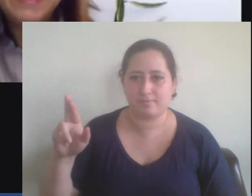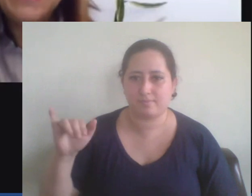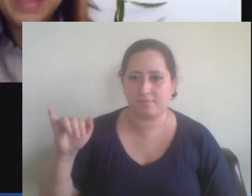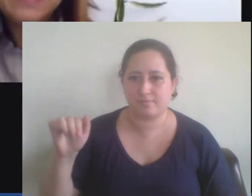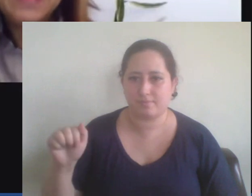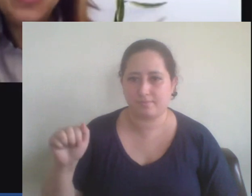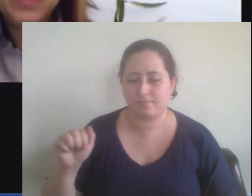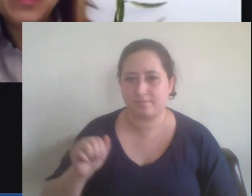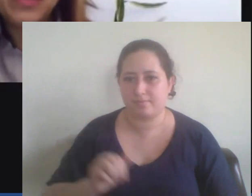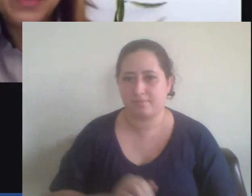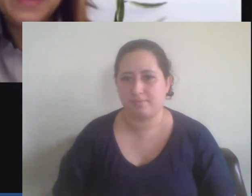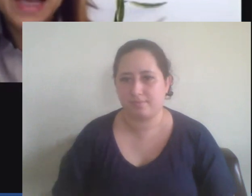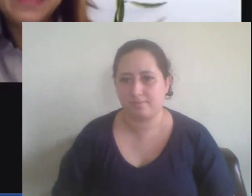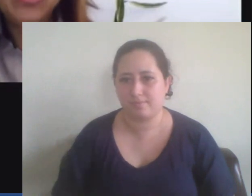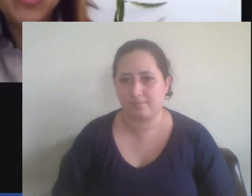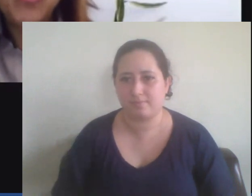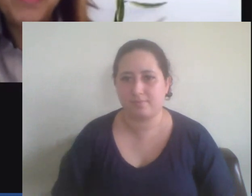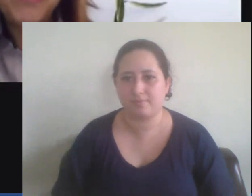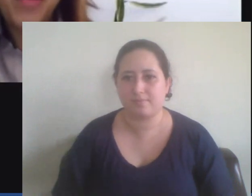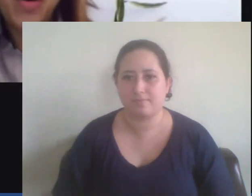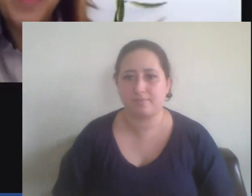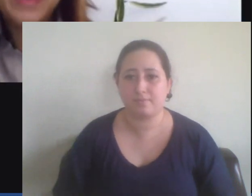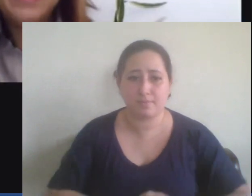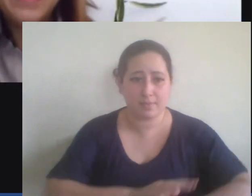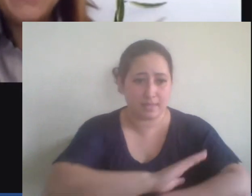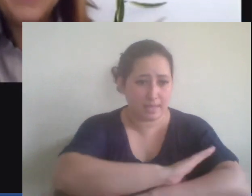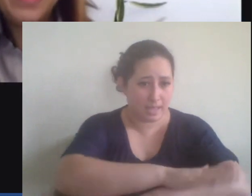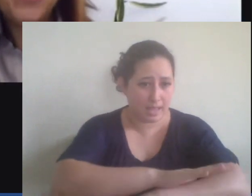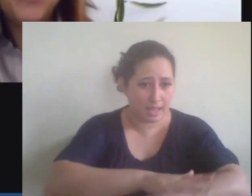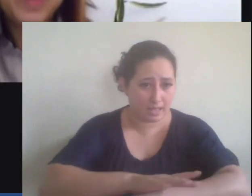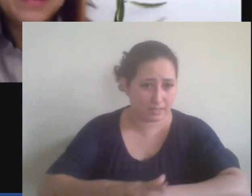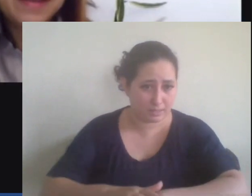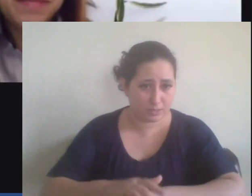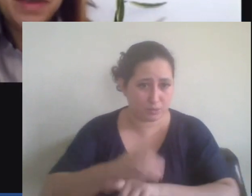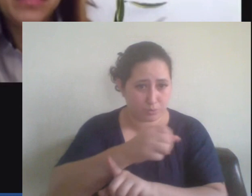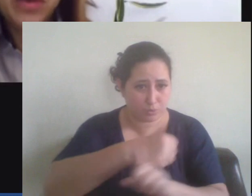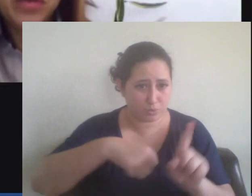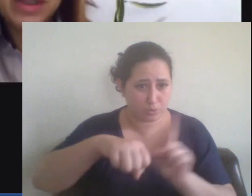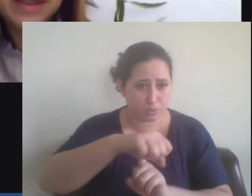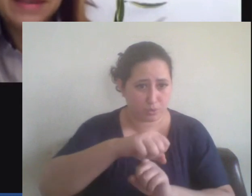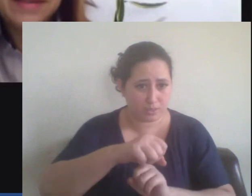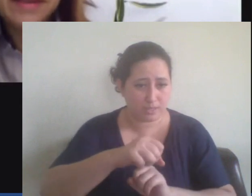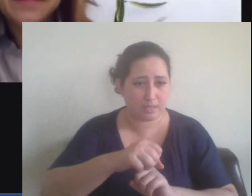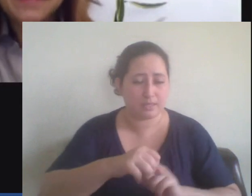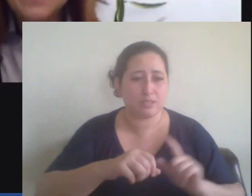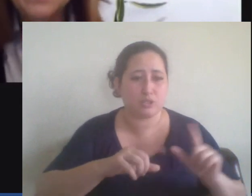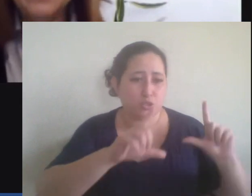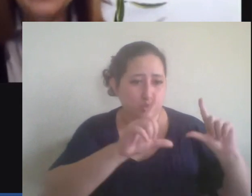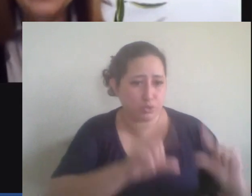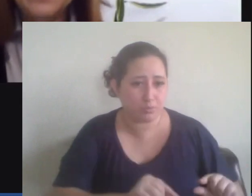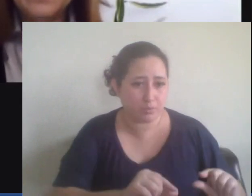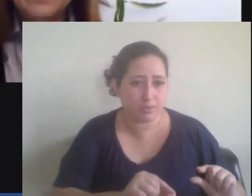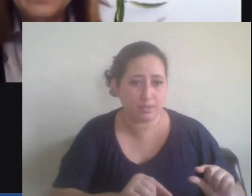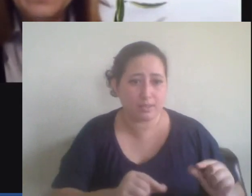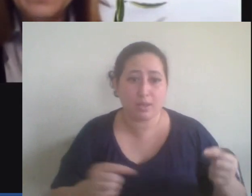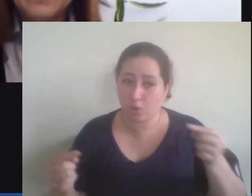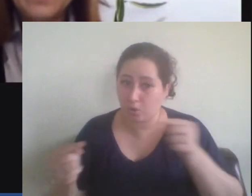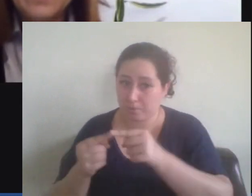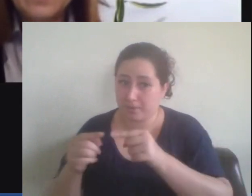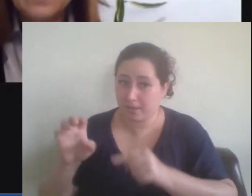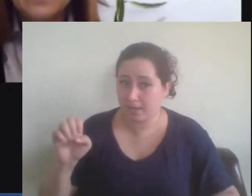Diadema desconsiderar o racismo na sociedade de alguma forma tem a ver com o pensamento eugenista